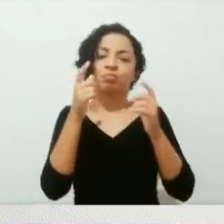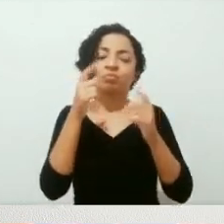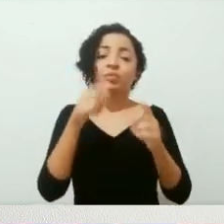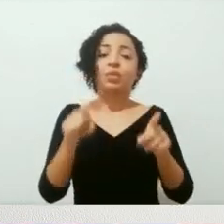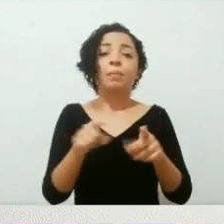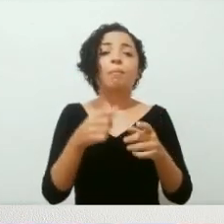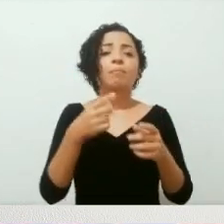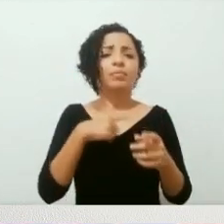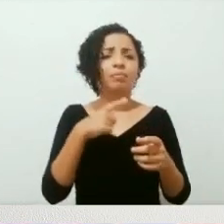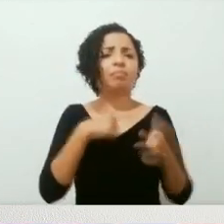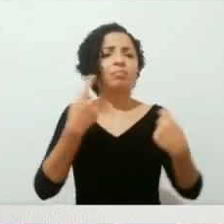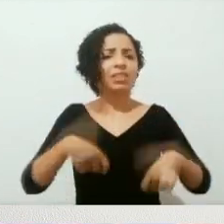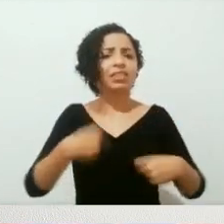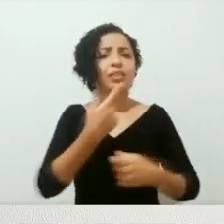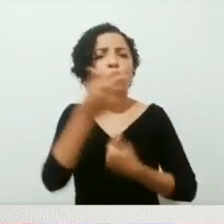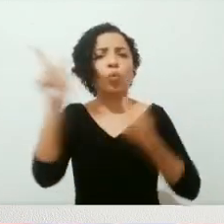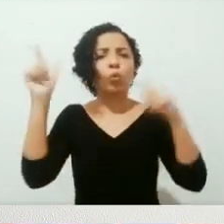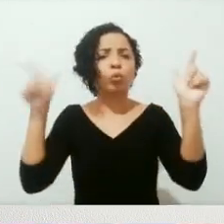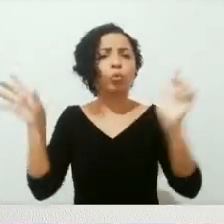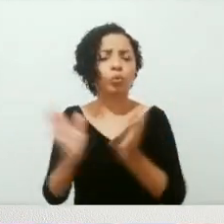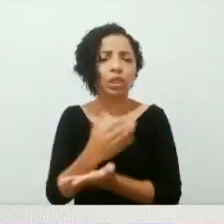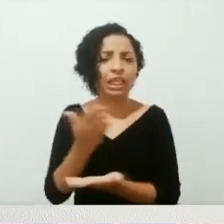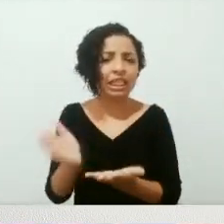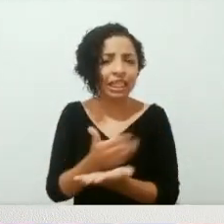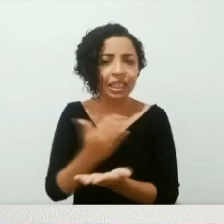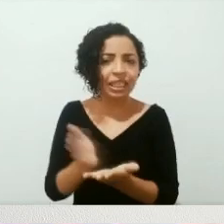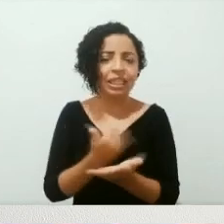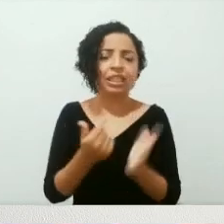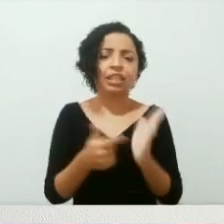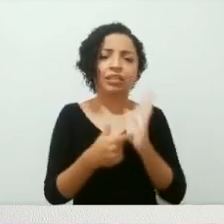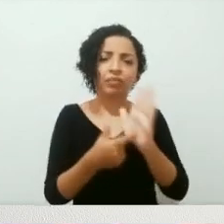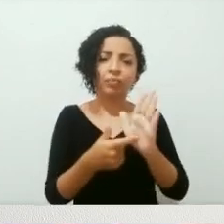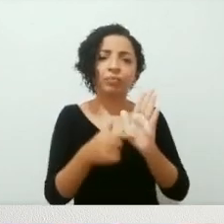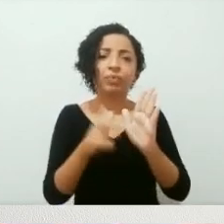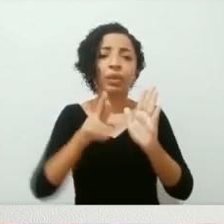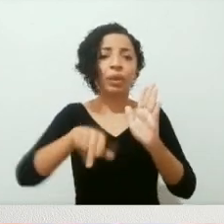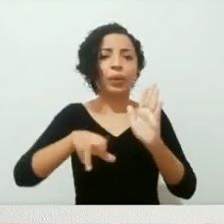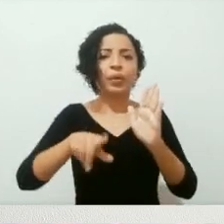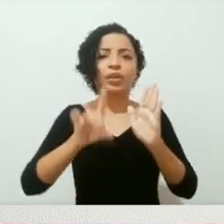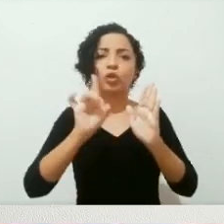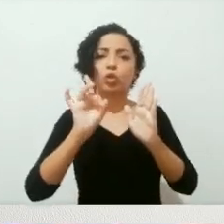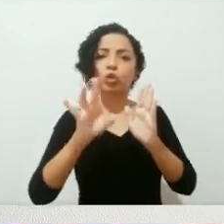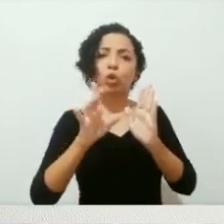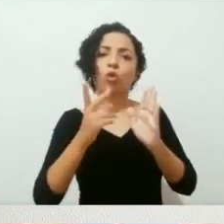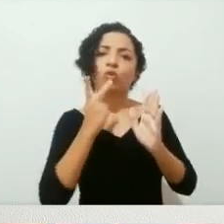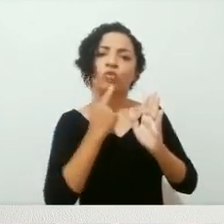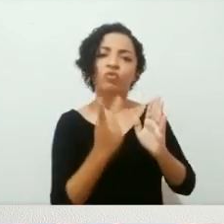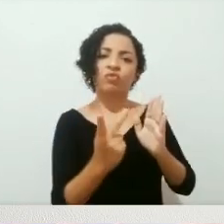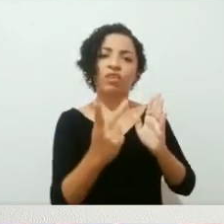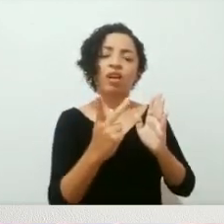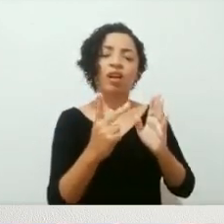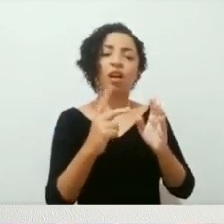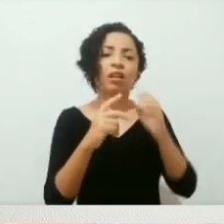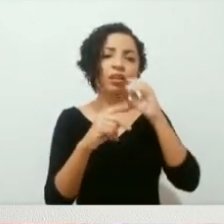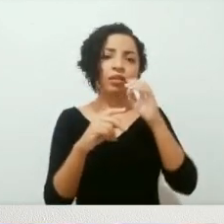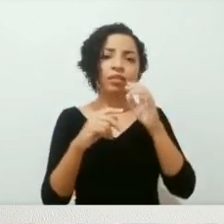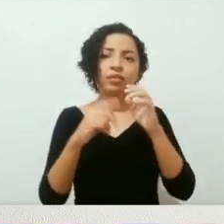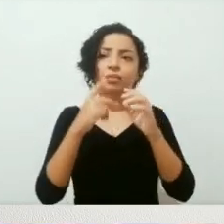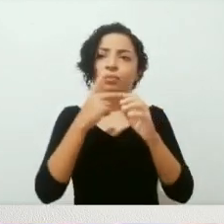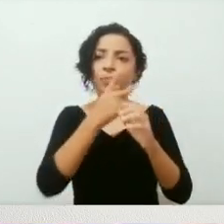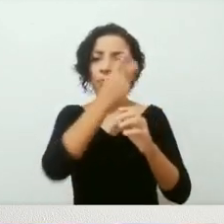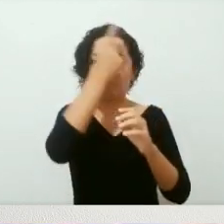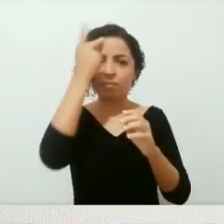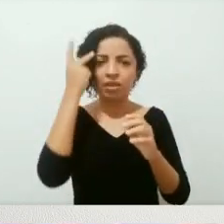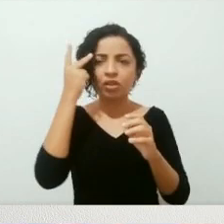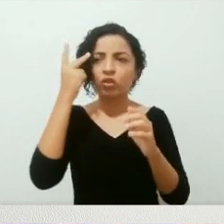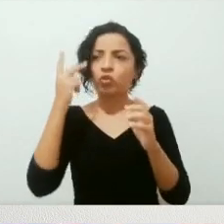Eu acho que merece outras publicações dela, porque ela também diz não somente ao povo mexicano, que é a descendência direta dela, mas fala